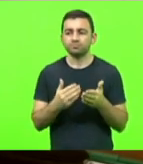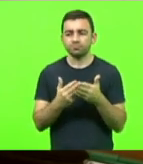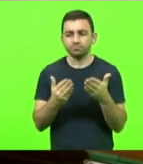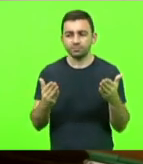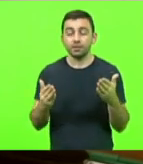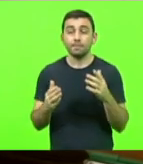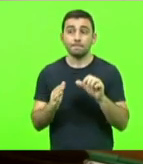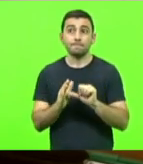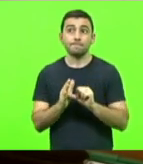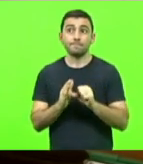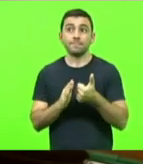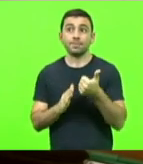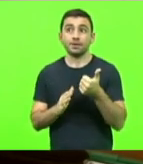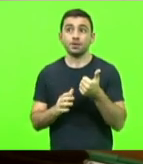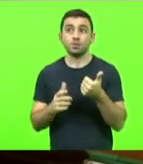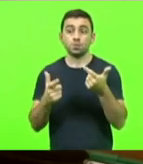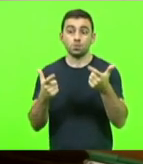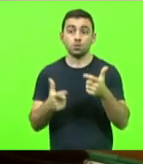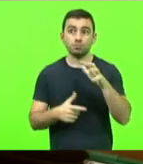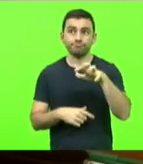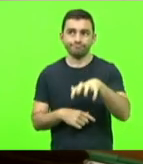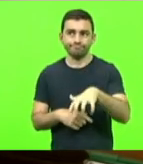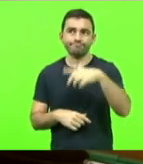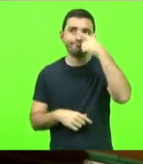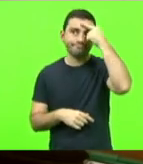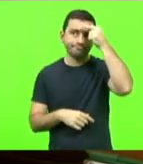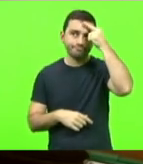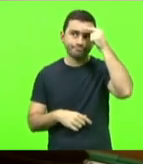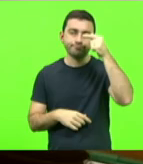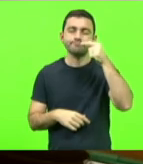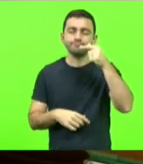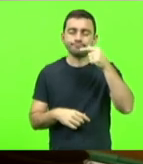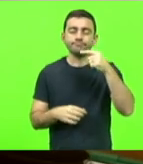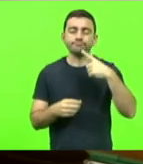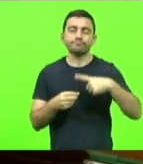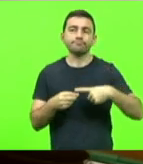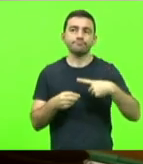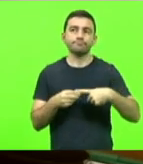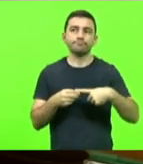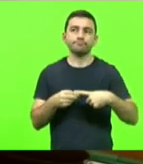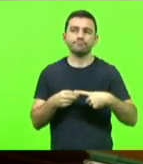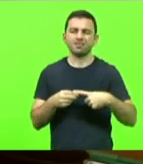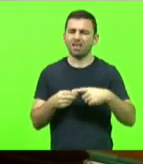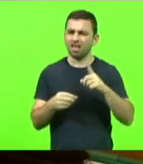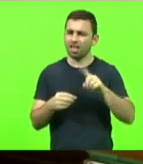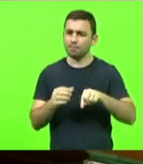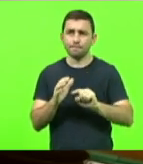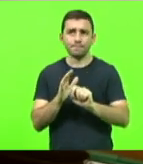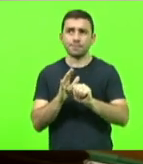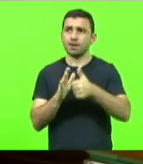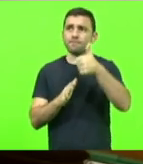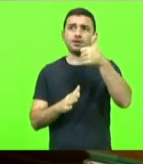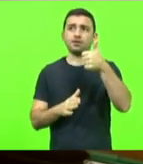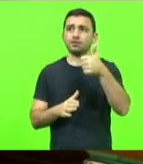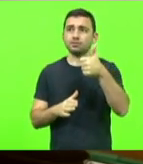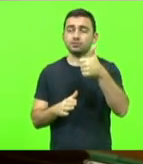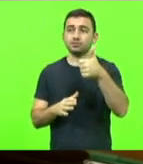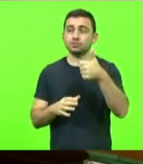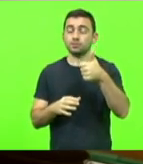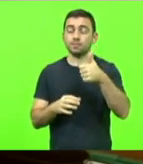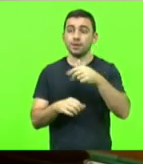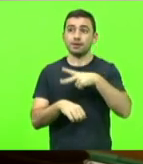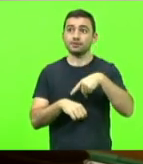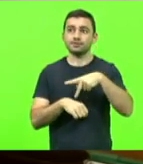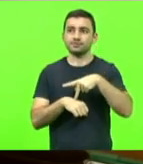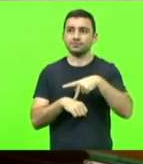primeiro centro universitário municipal, algo inédito em nosso país e